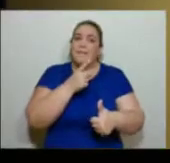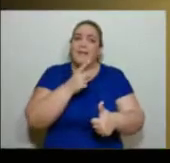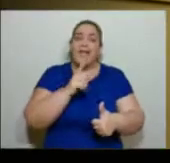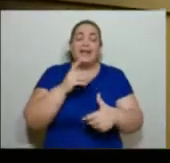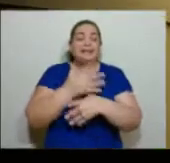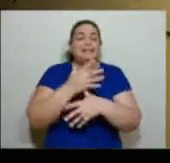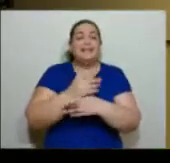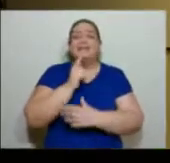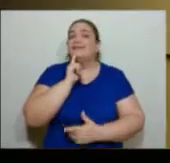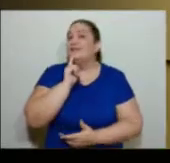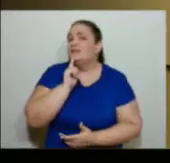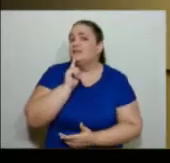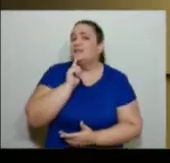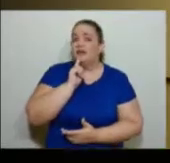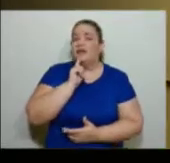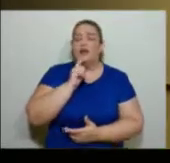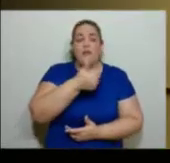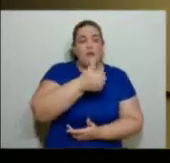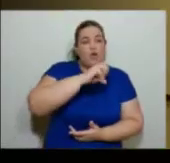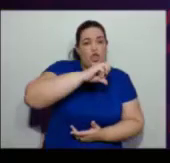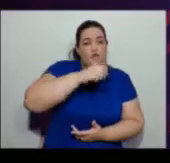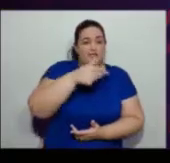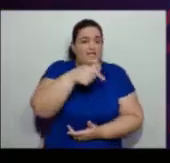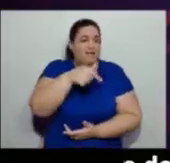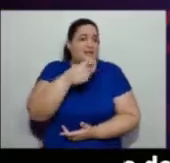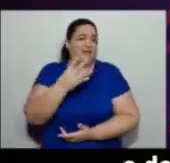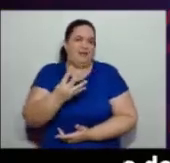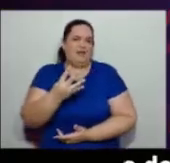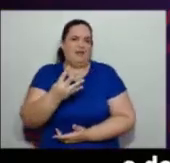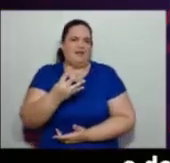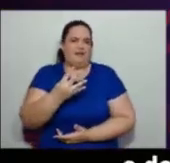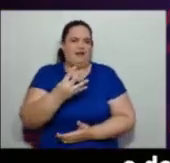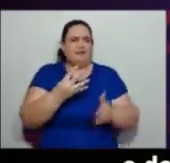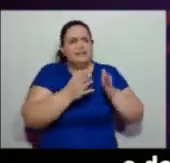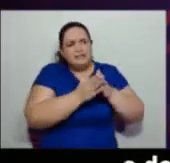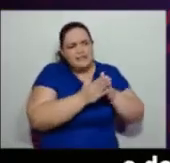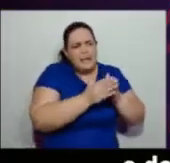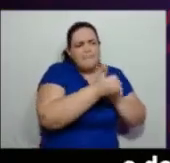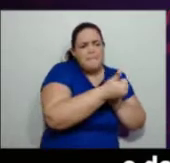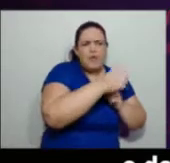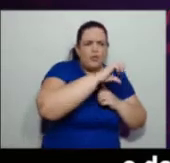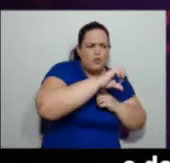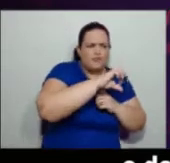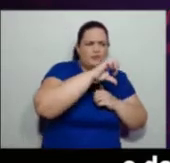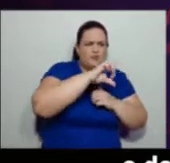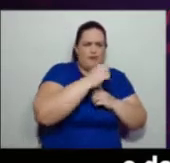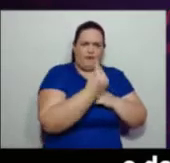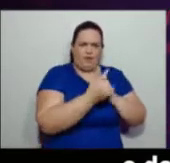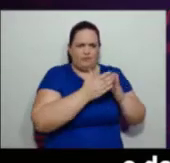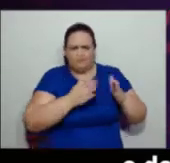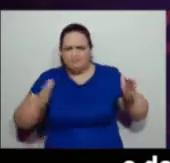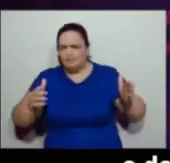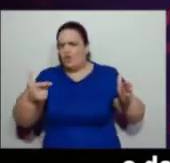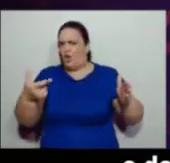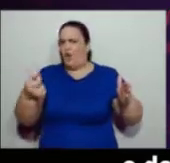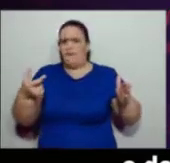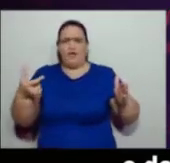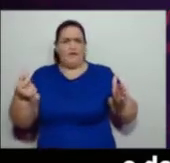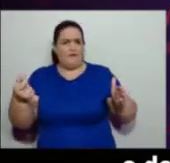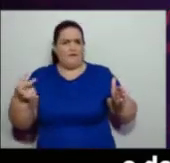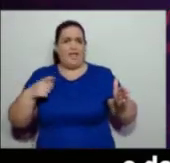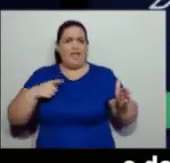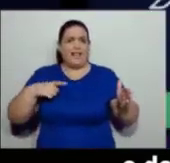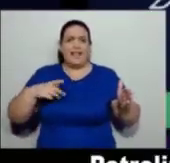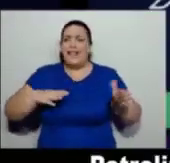em 1974. E de 1991 até 2020, foram fundadas